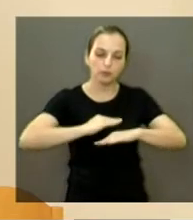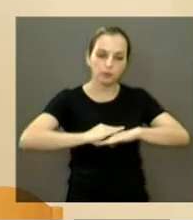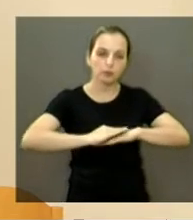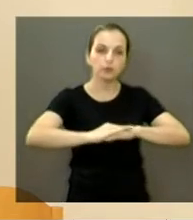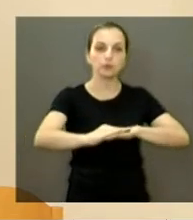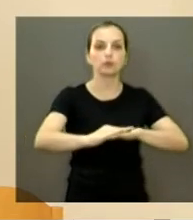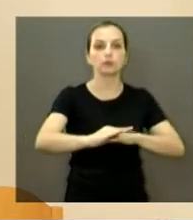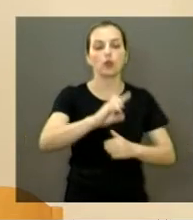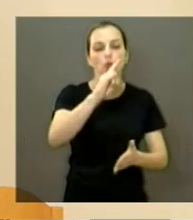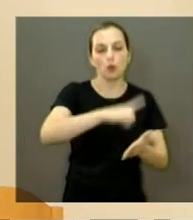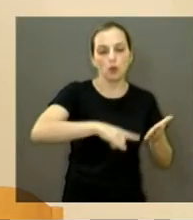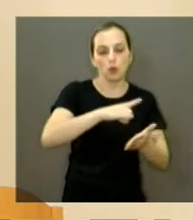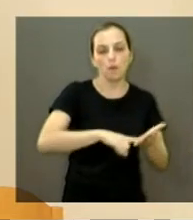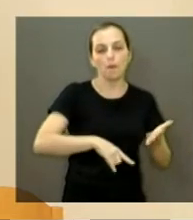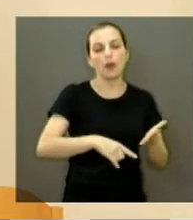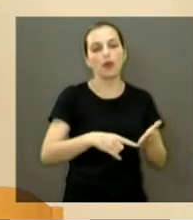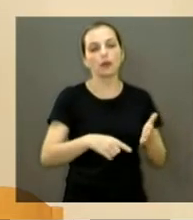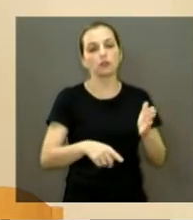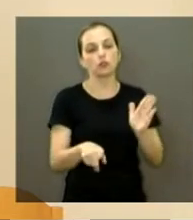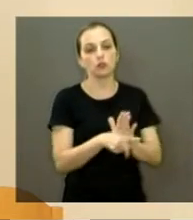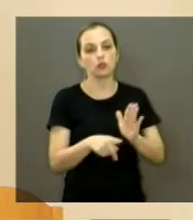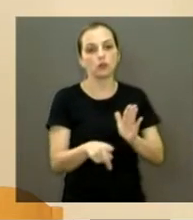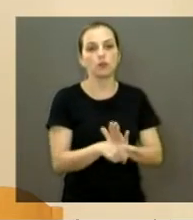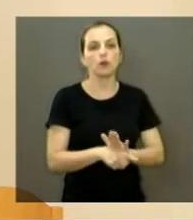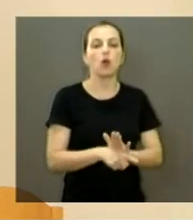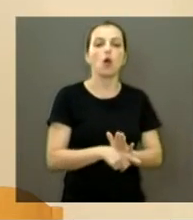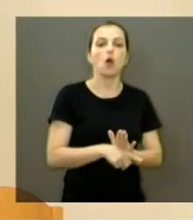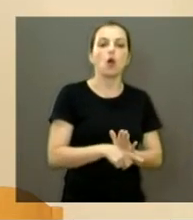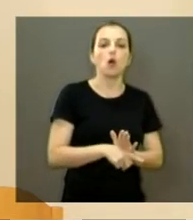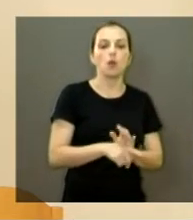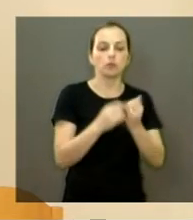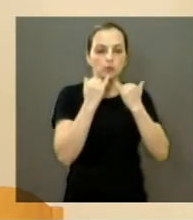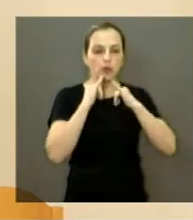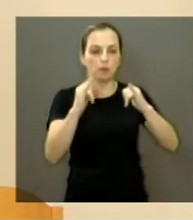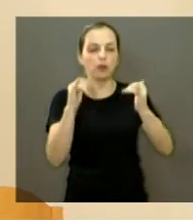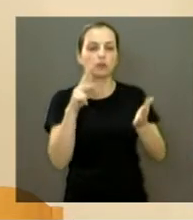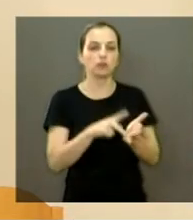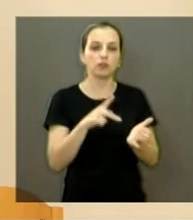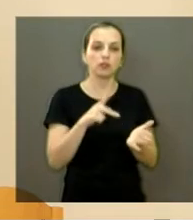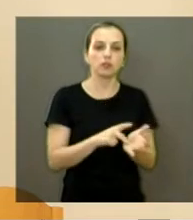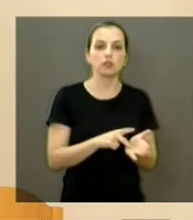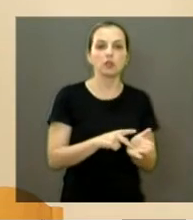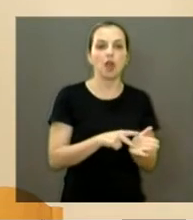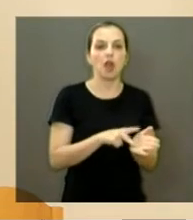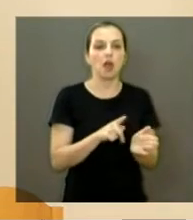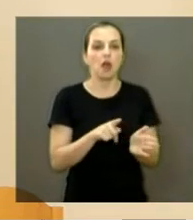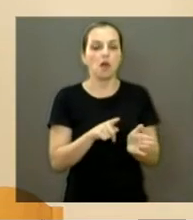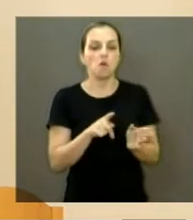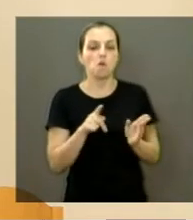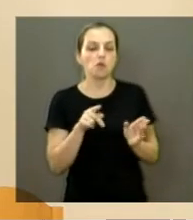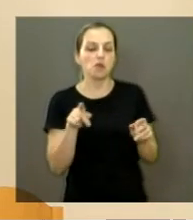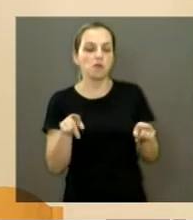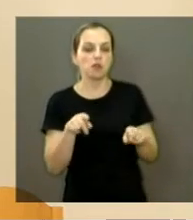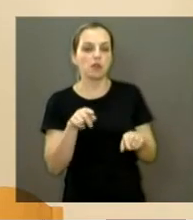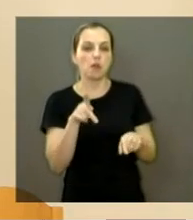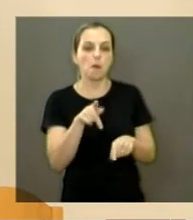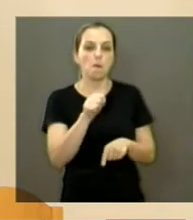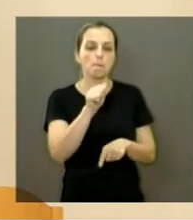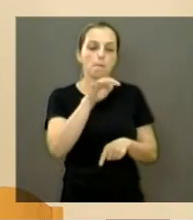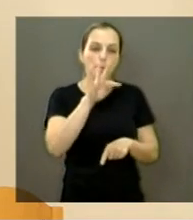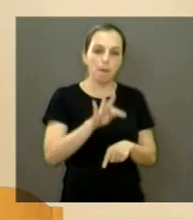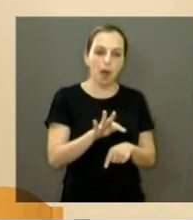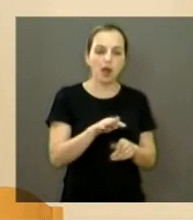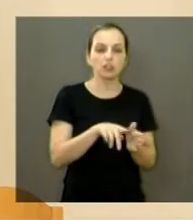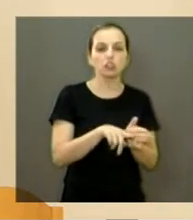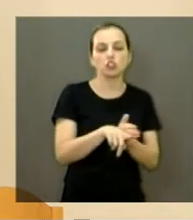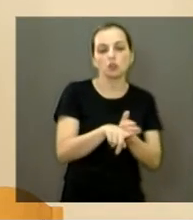documentos, certidões negativas de débitos, acessar a imprensa oficial, acesso às vagas do PAT, posto de atendimento do trabalhador, consulta